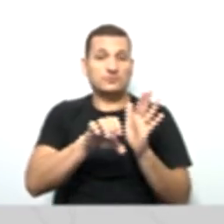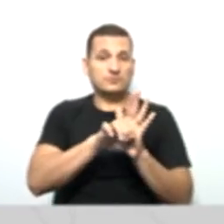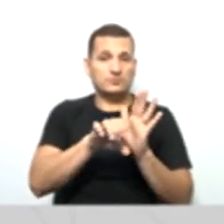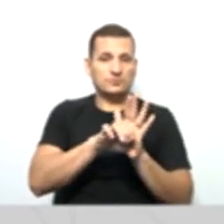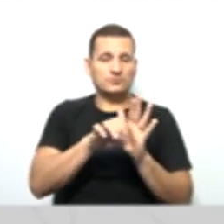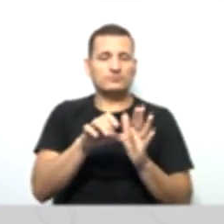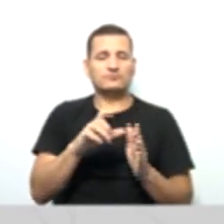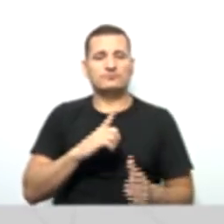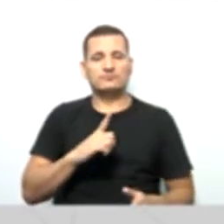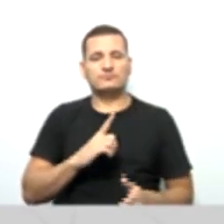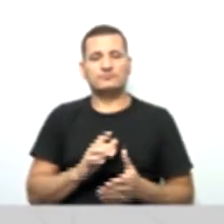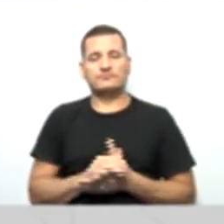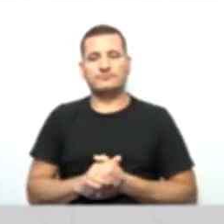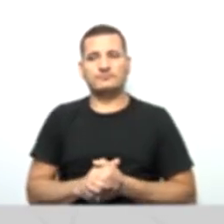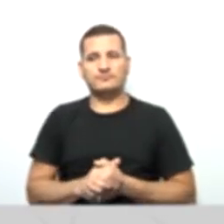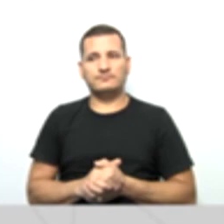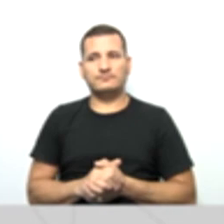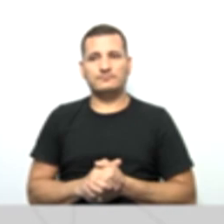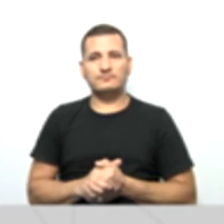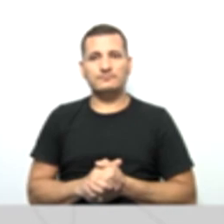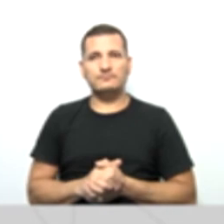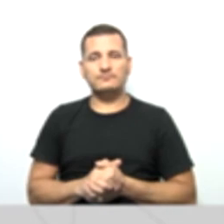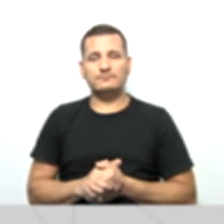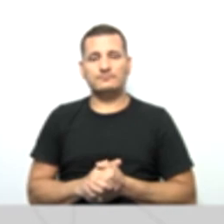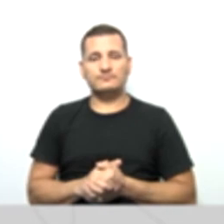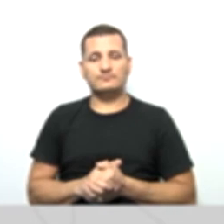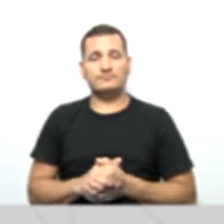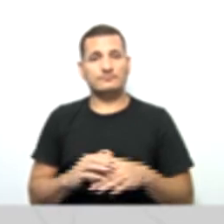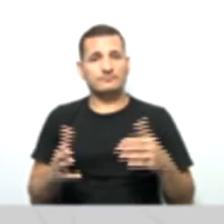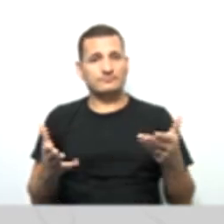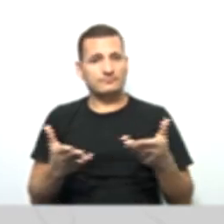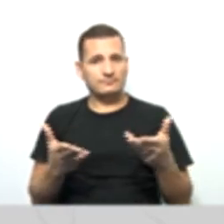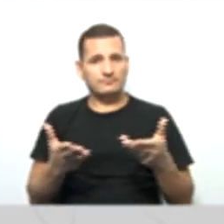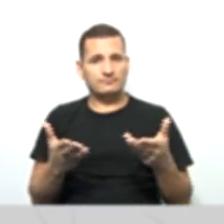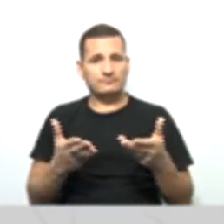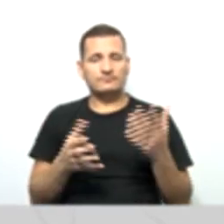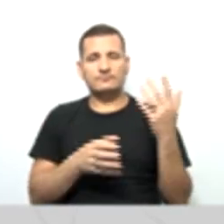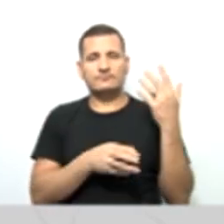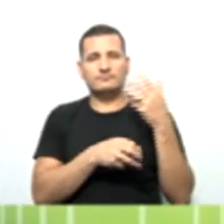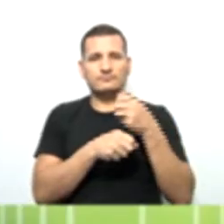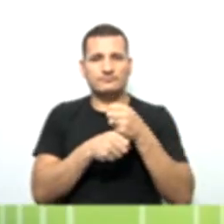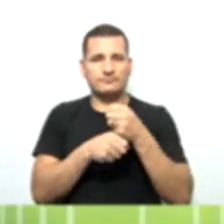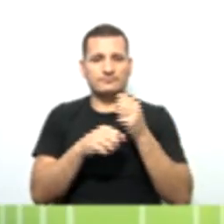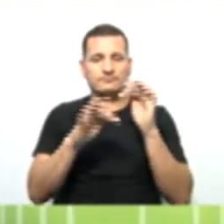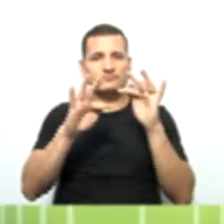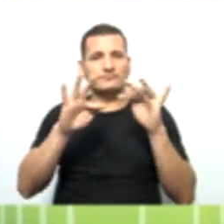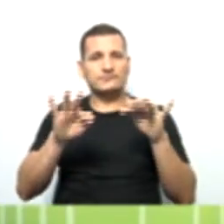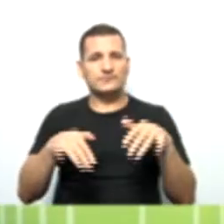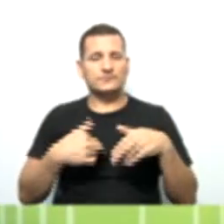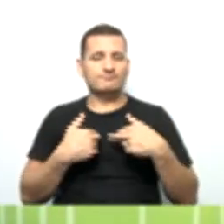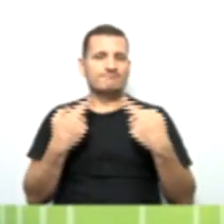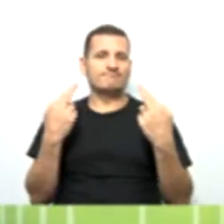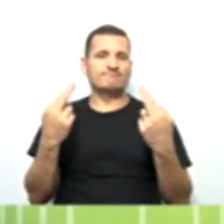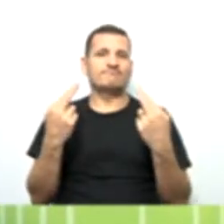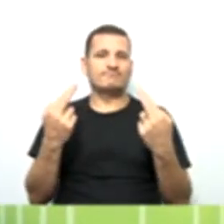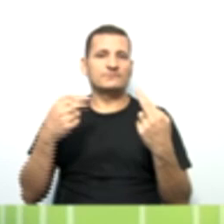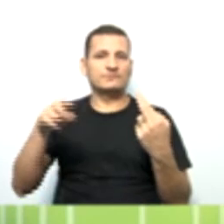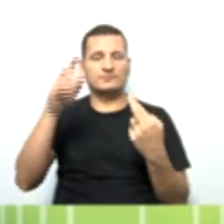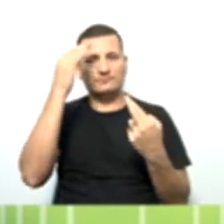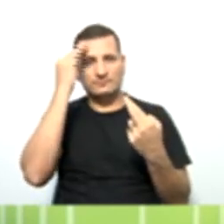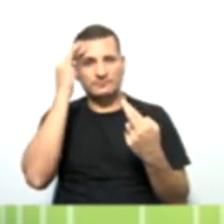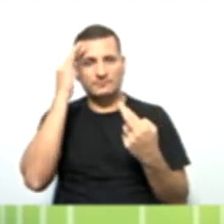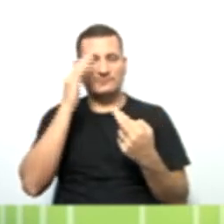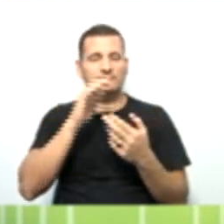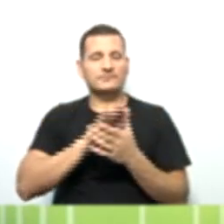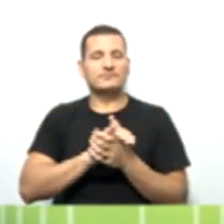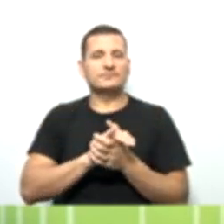E, então, nós chegamos ao final da nossa revisão. Espero que vocês tenham entendido, tenham revisado,